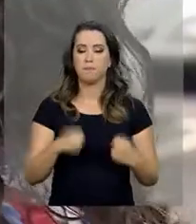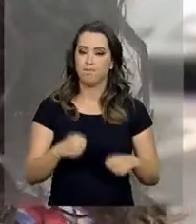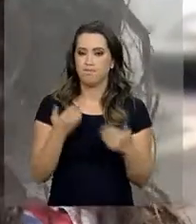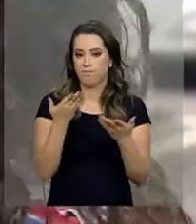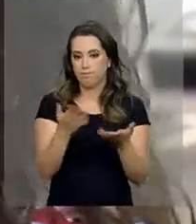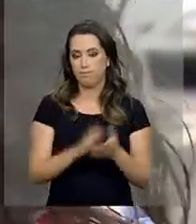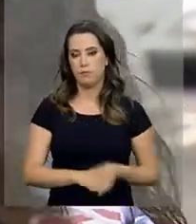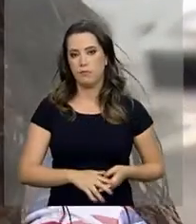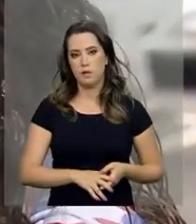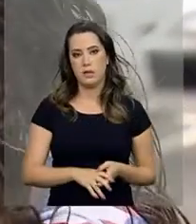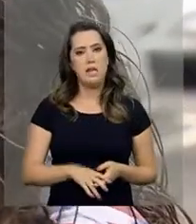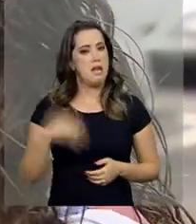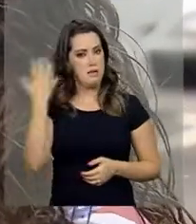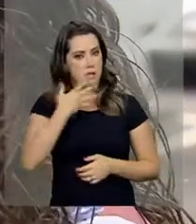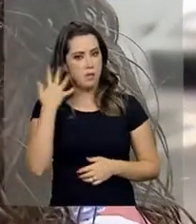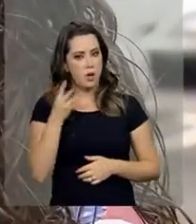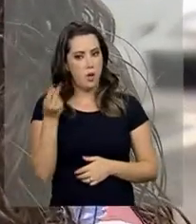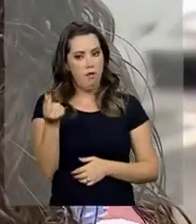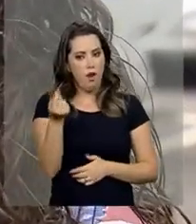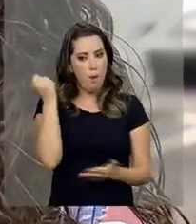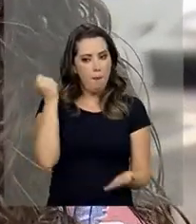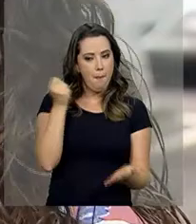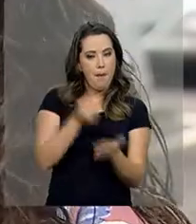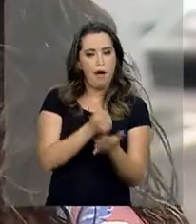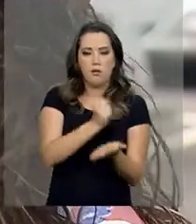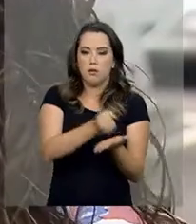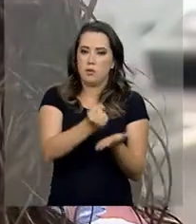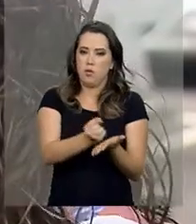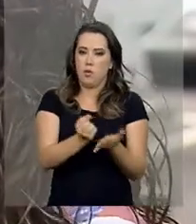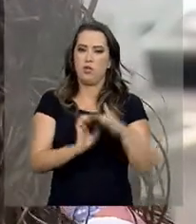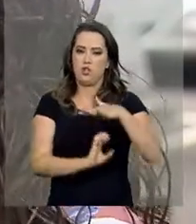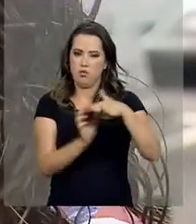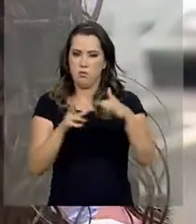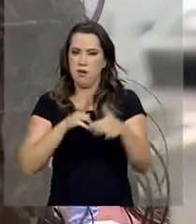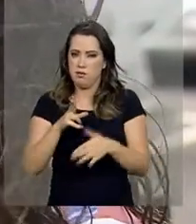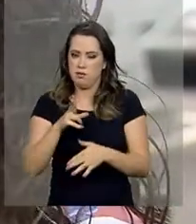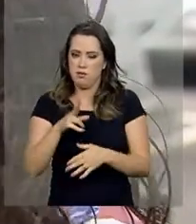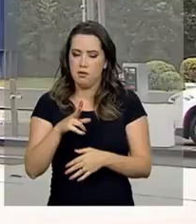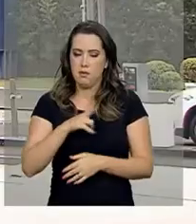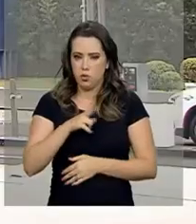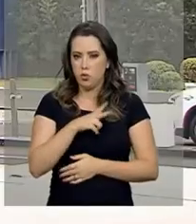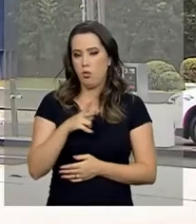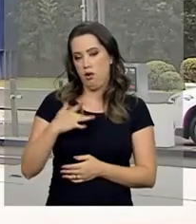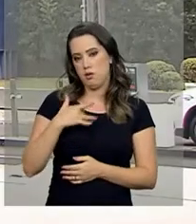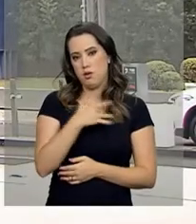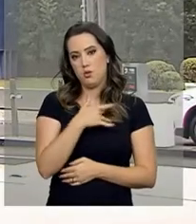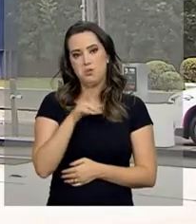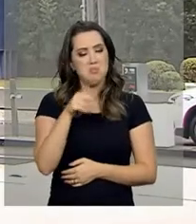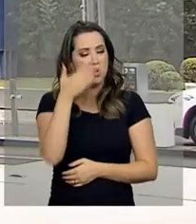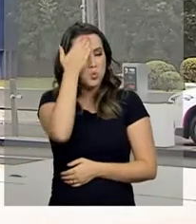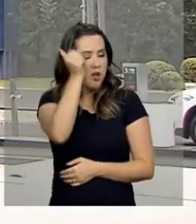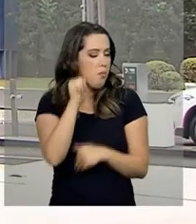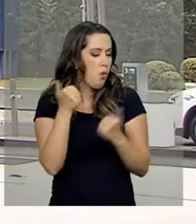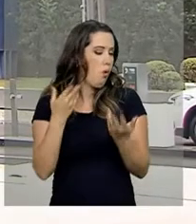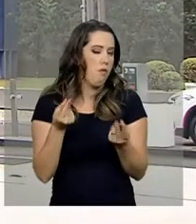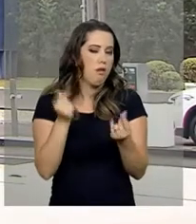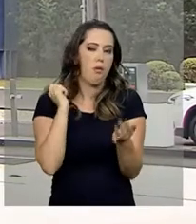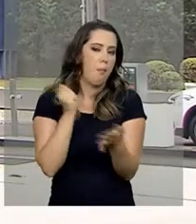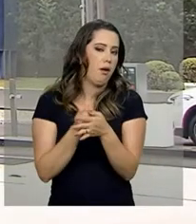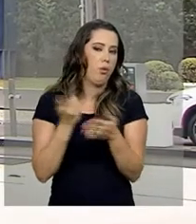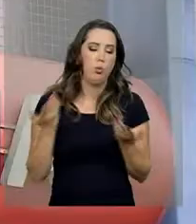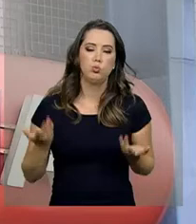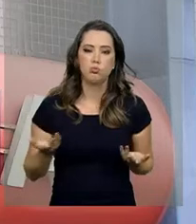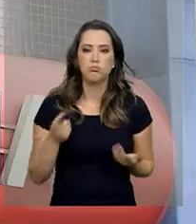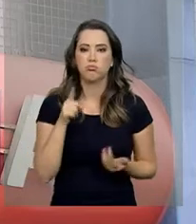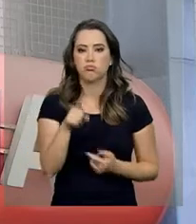Ela conta que todo o custo da cirurgia foi pago pelo plano de saúde. Mas a Priscila nunca foi informada quais materiais